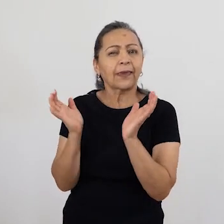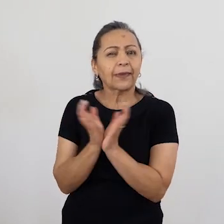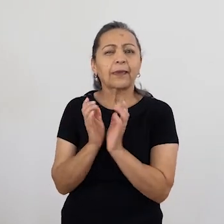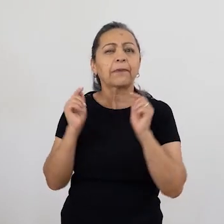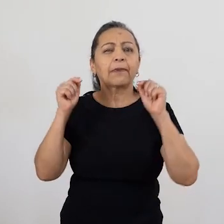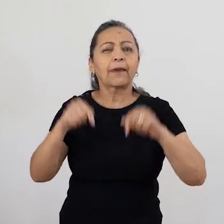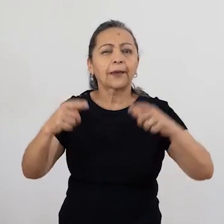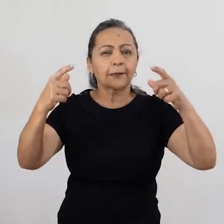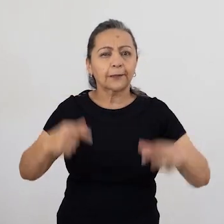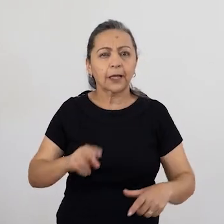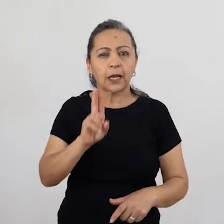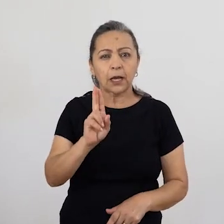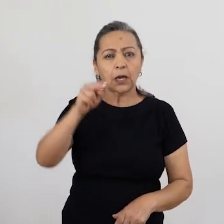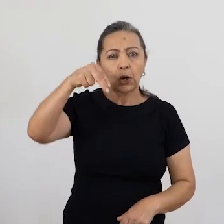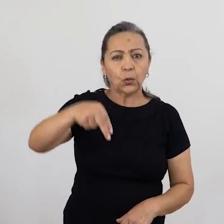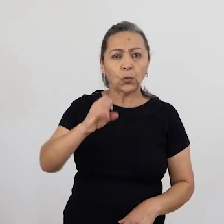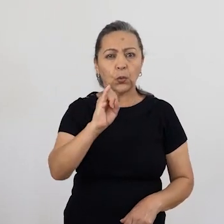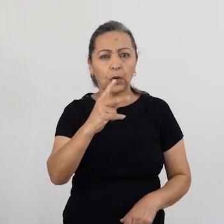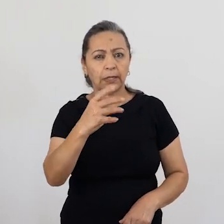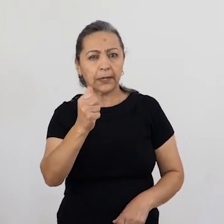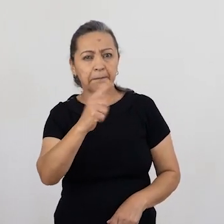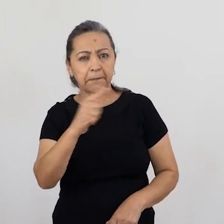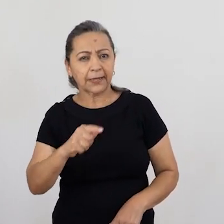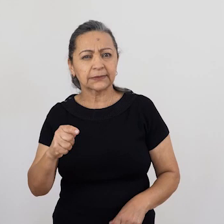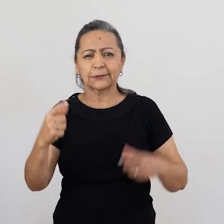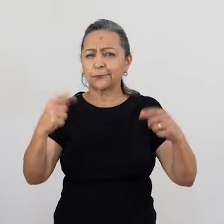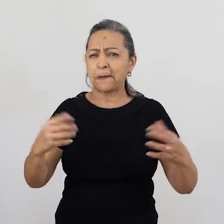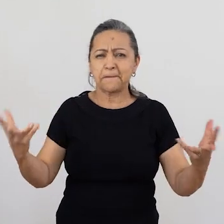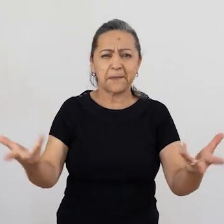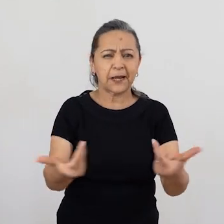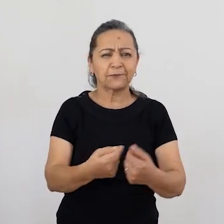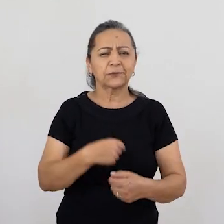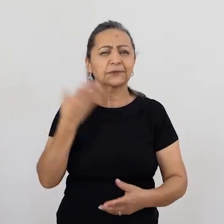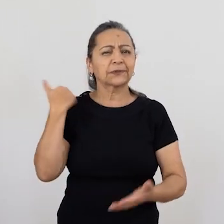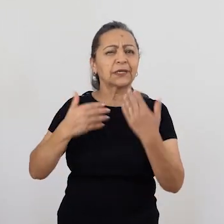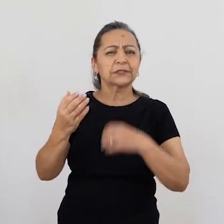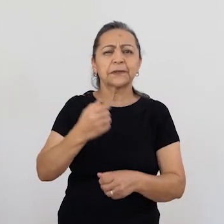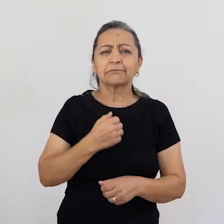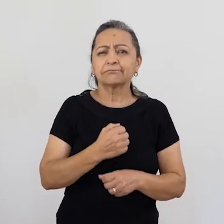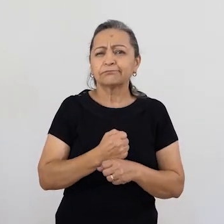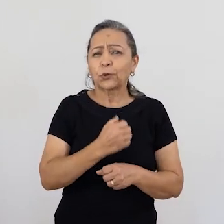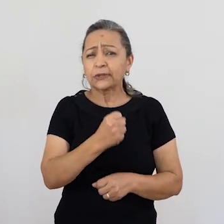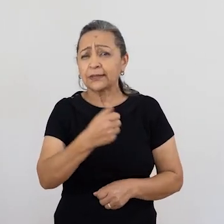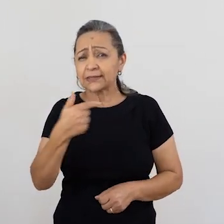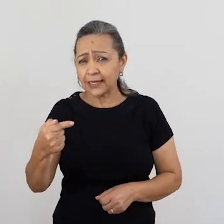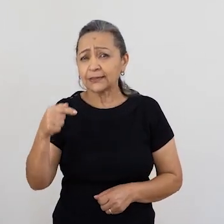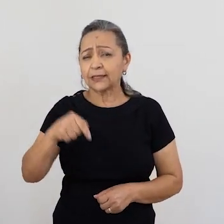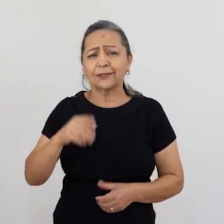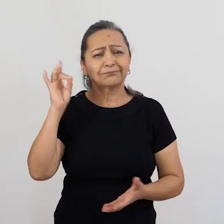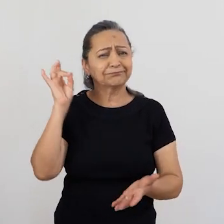desde 87 que ela existe. É um verdadeiro acolhimento, um verdadeiro presente da